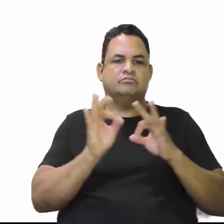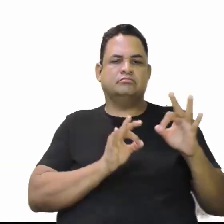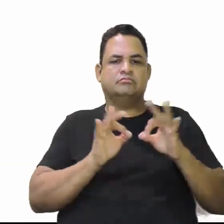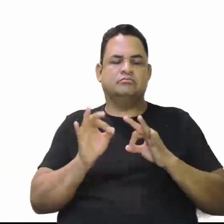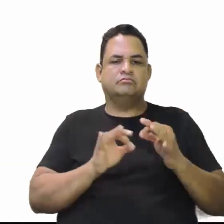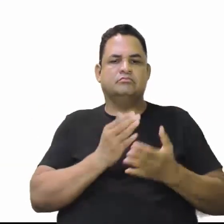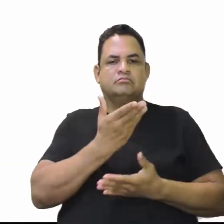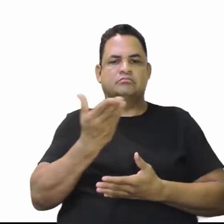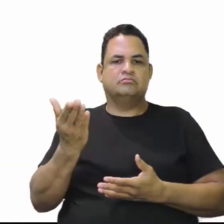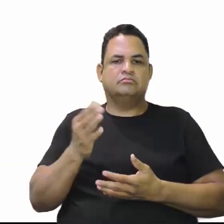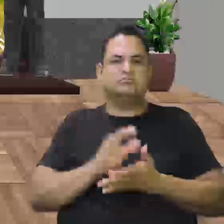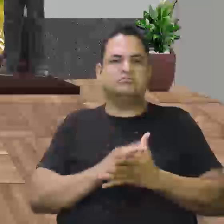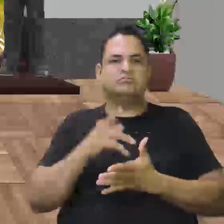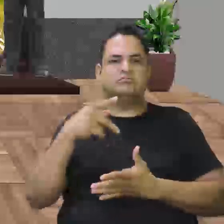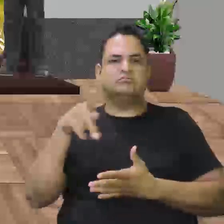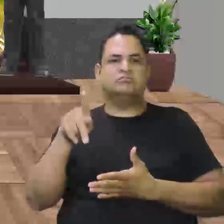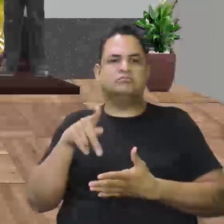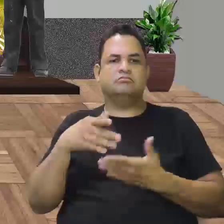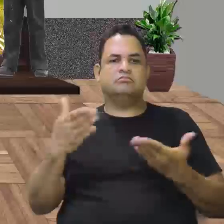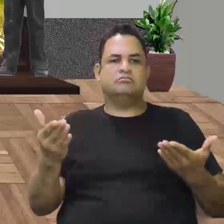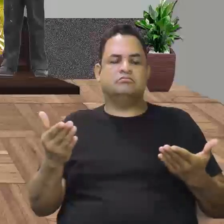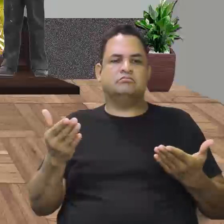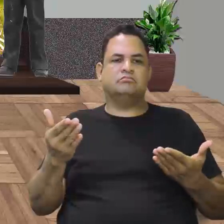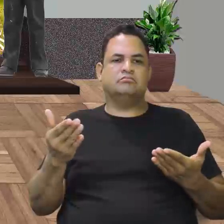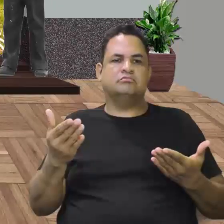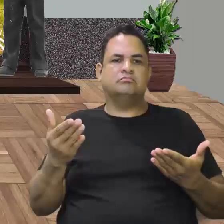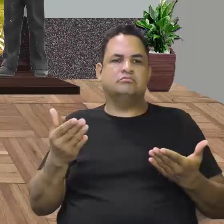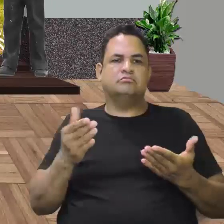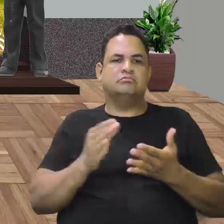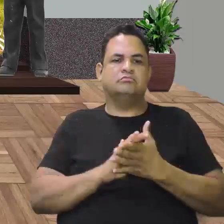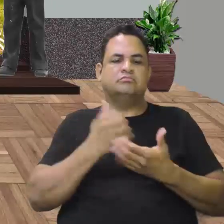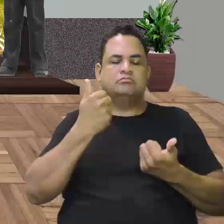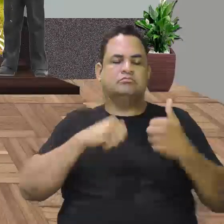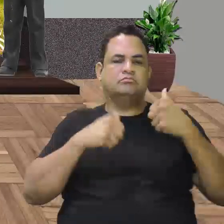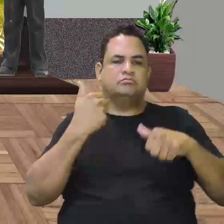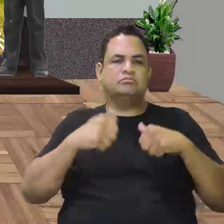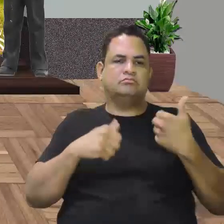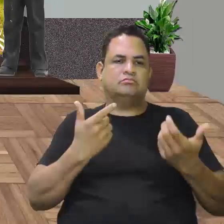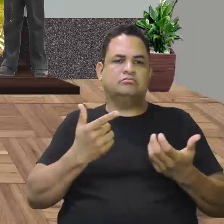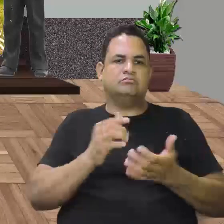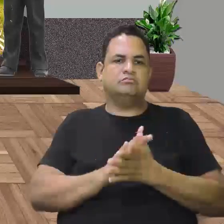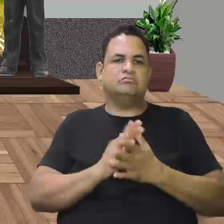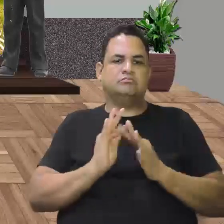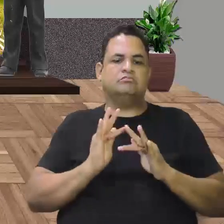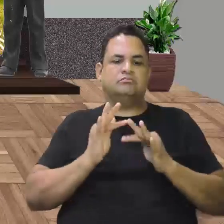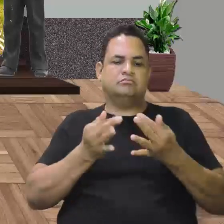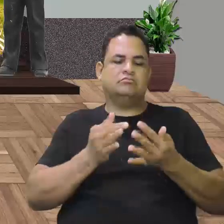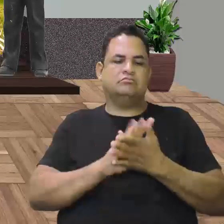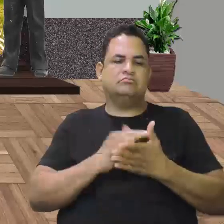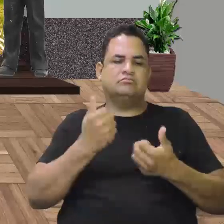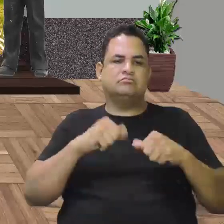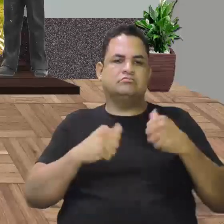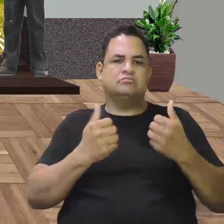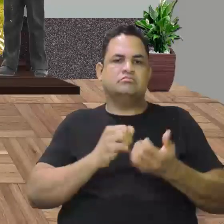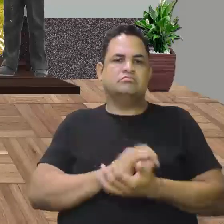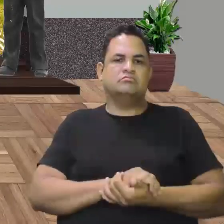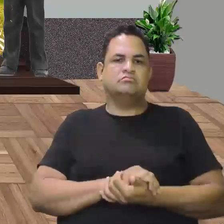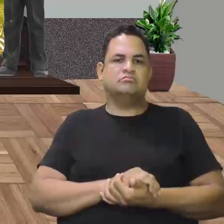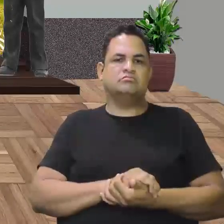vocês para essa avaliação. A última avaliação de vocês